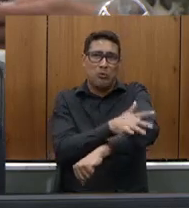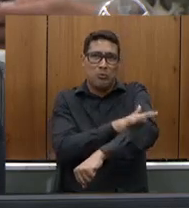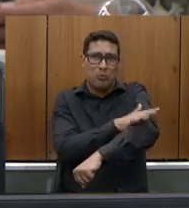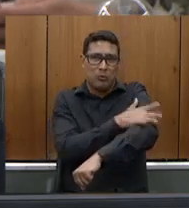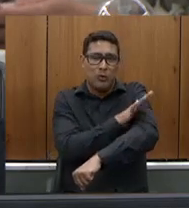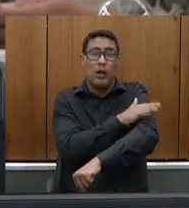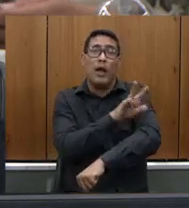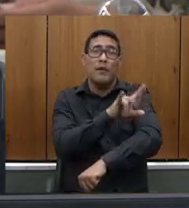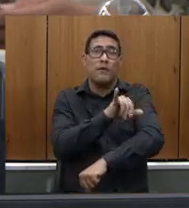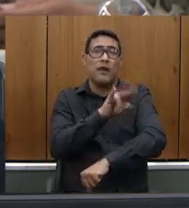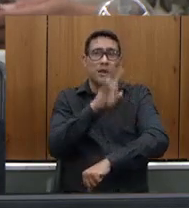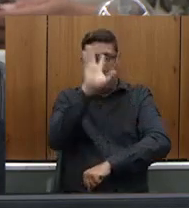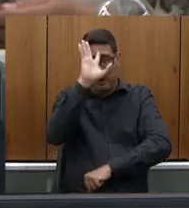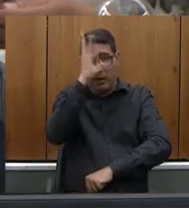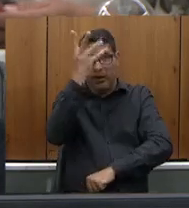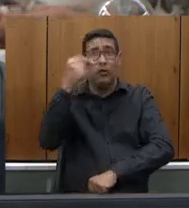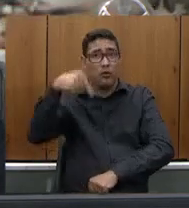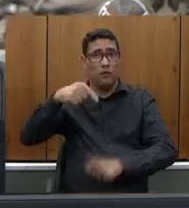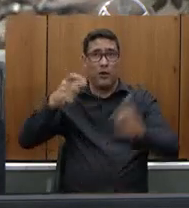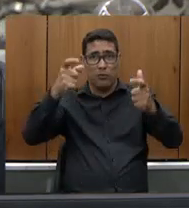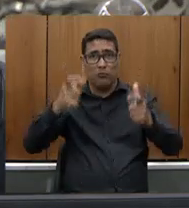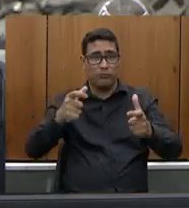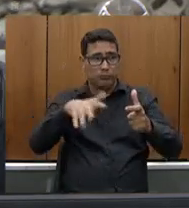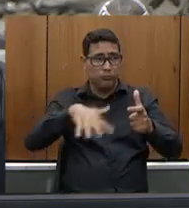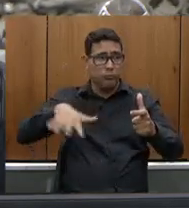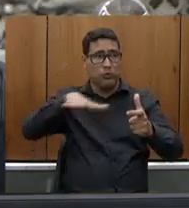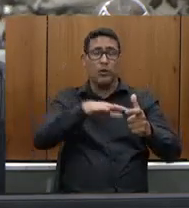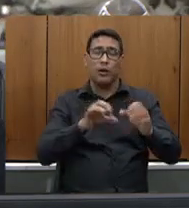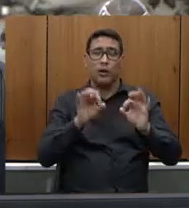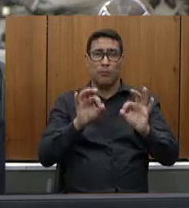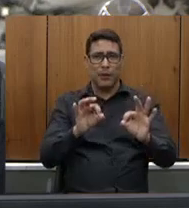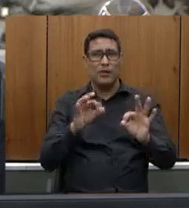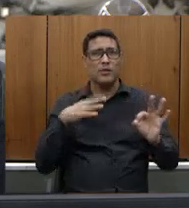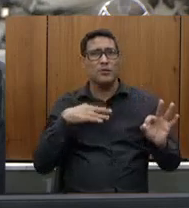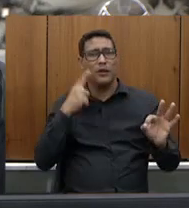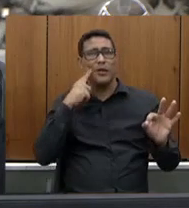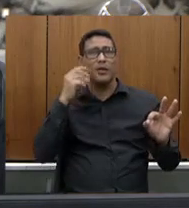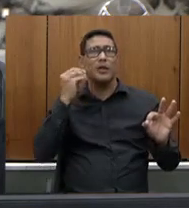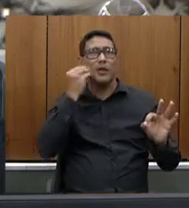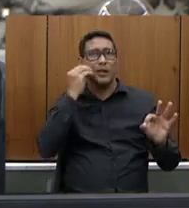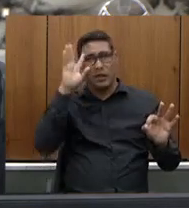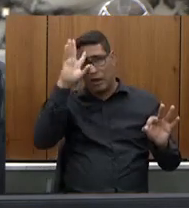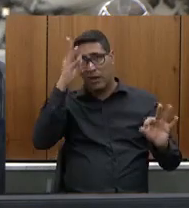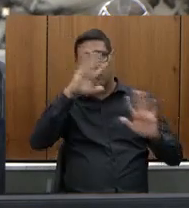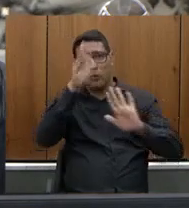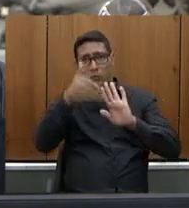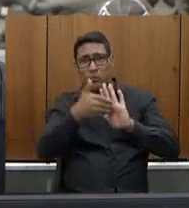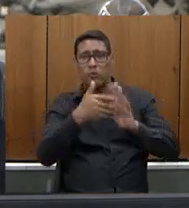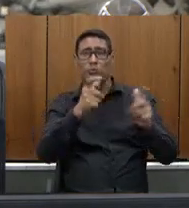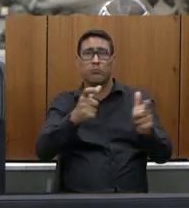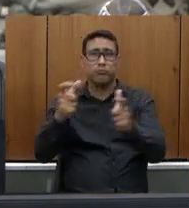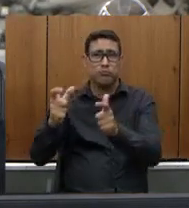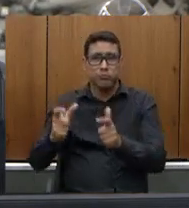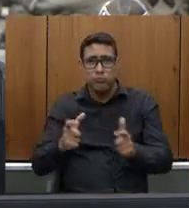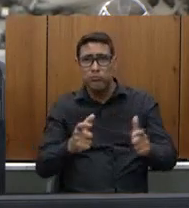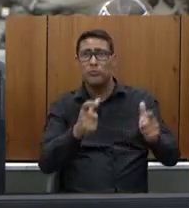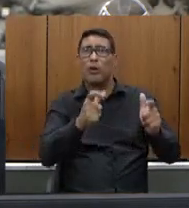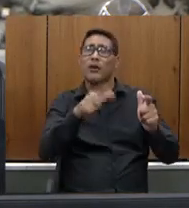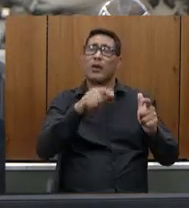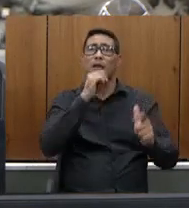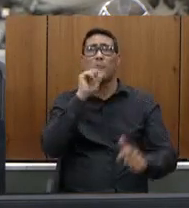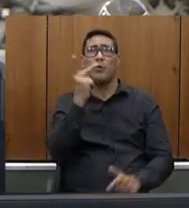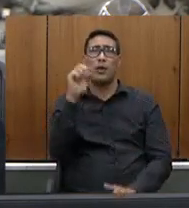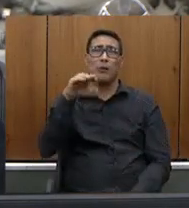território e a gente vem pensando isso em todas as complexidades como eu falei hemodiálise vamos regionalizar hemodiálise